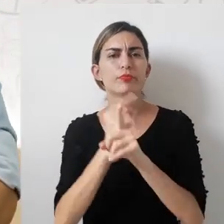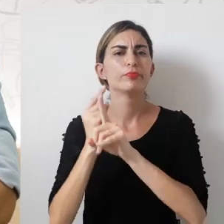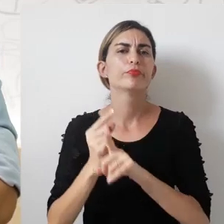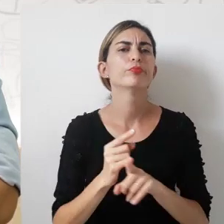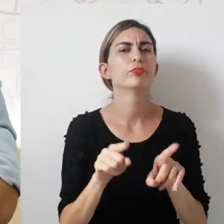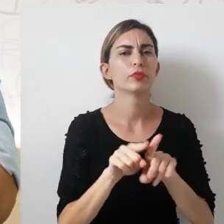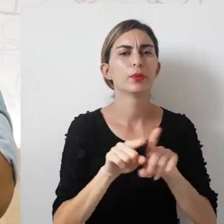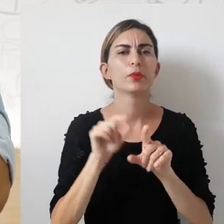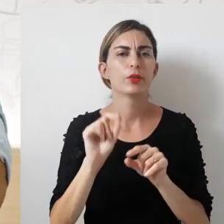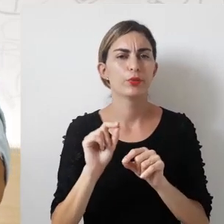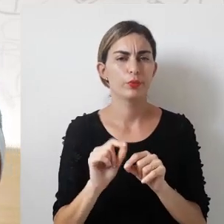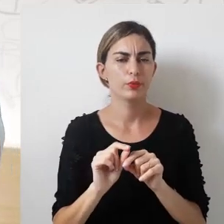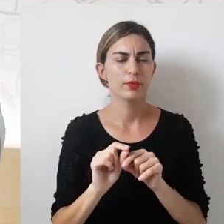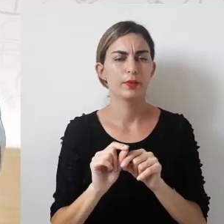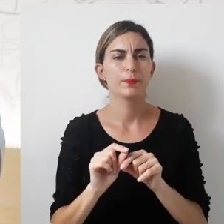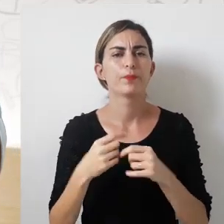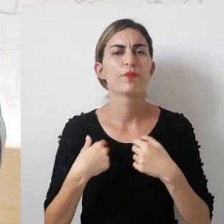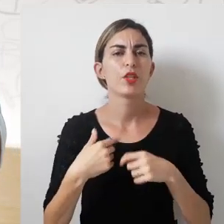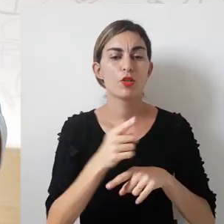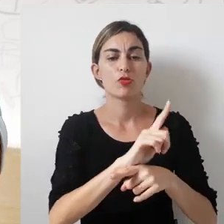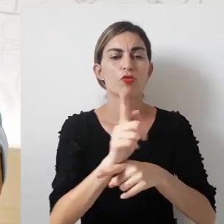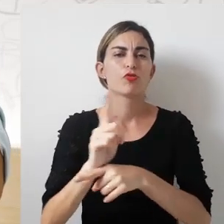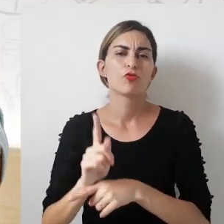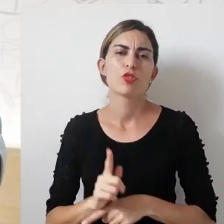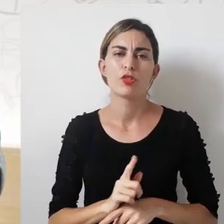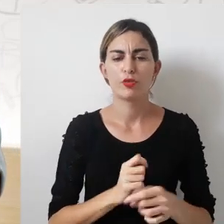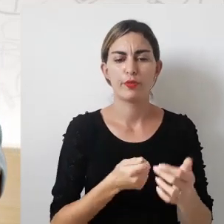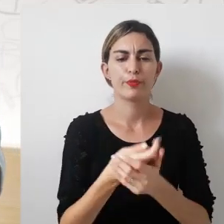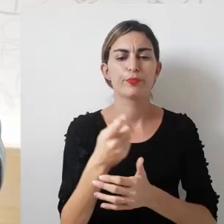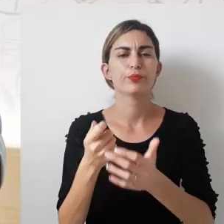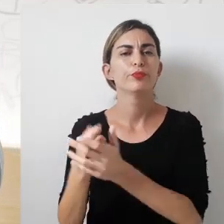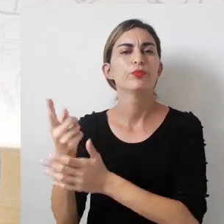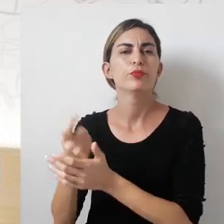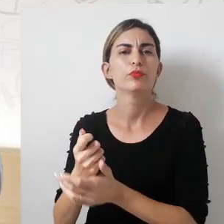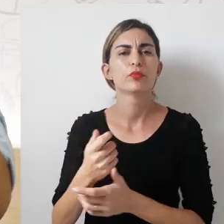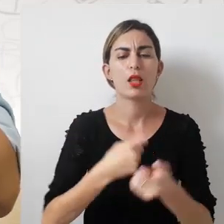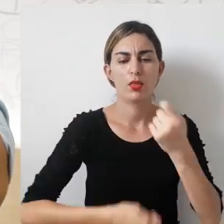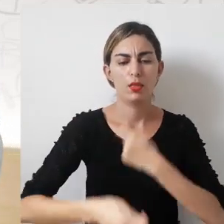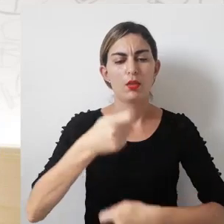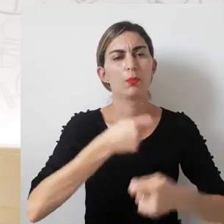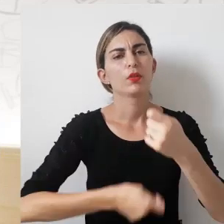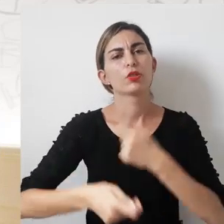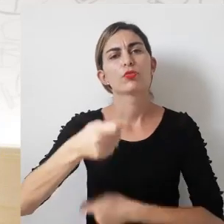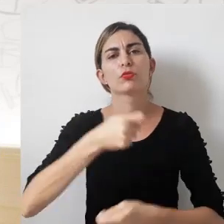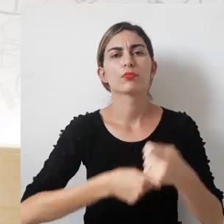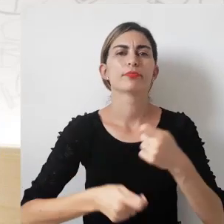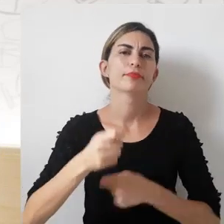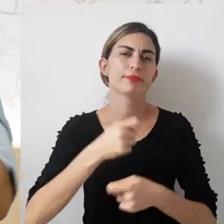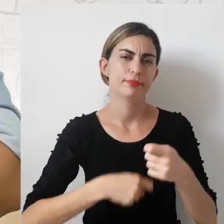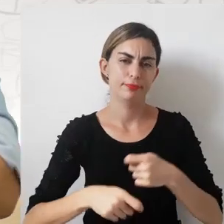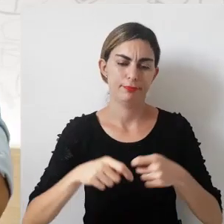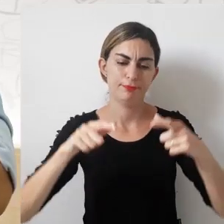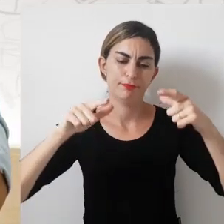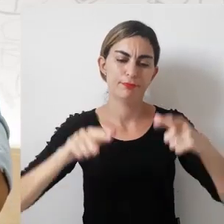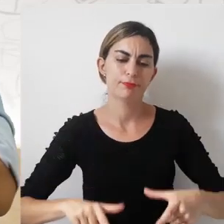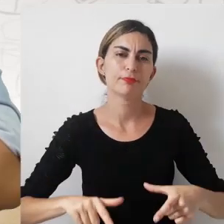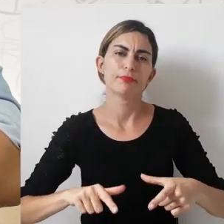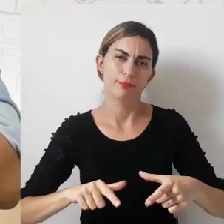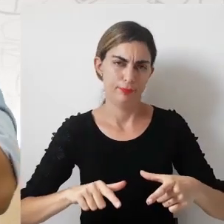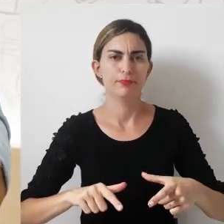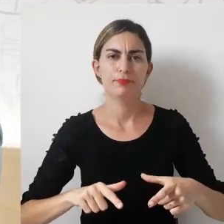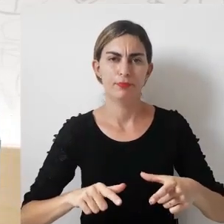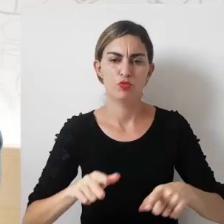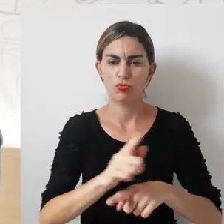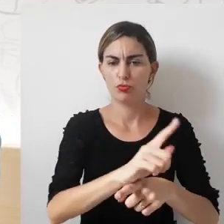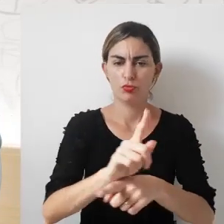é que nós encontramos? A ressalva sobre a gestão de compras, sobre a administração de compras. O setor